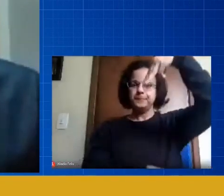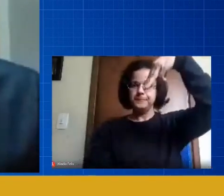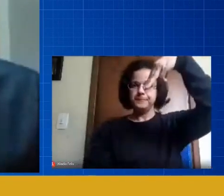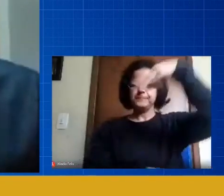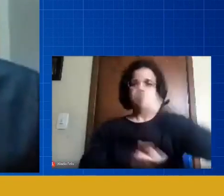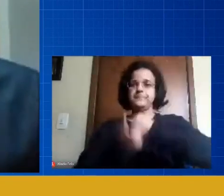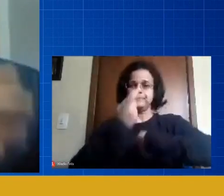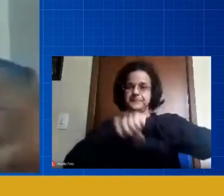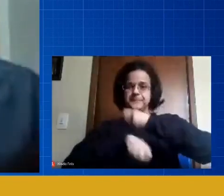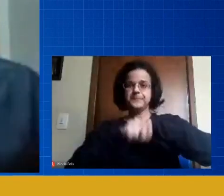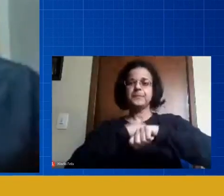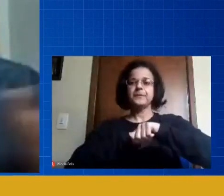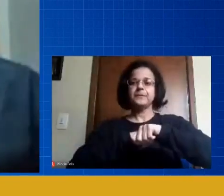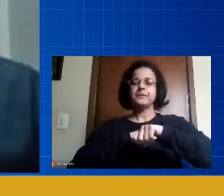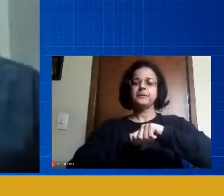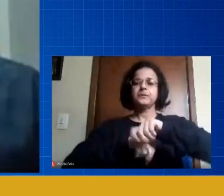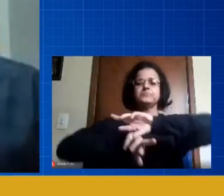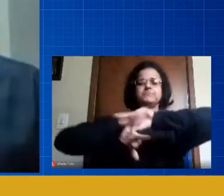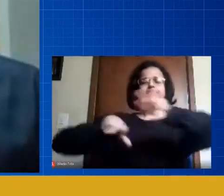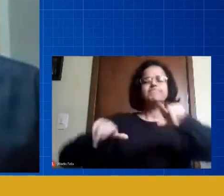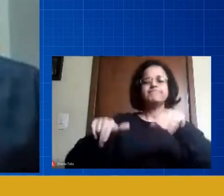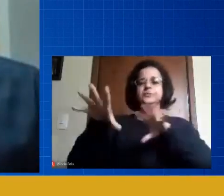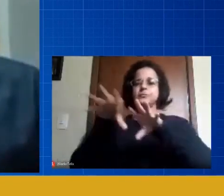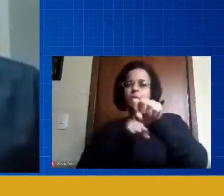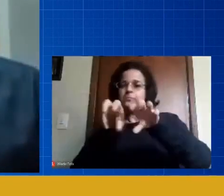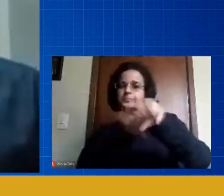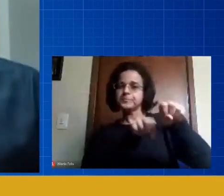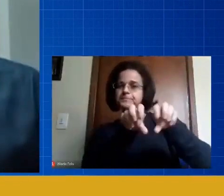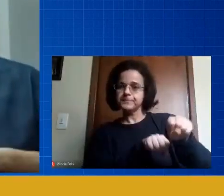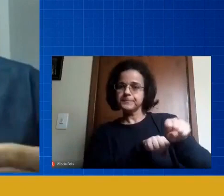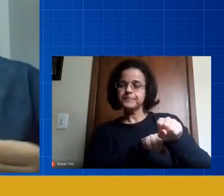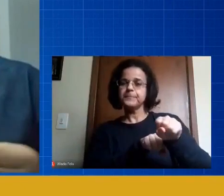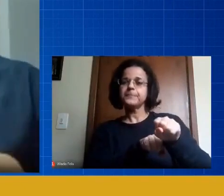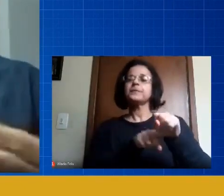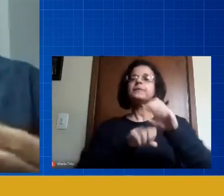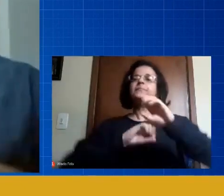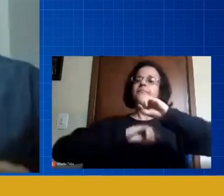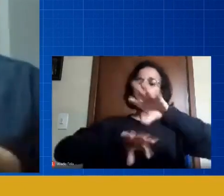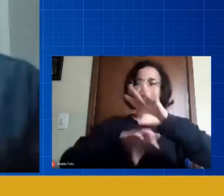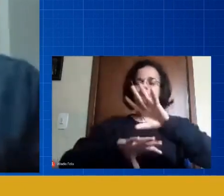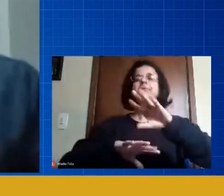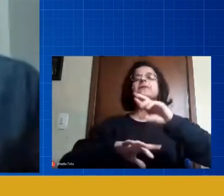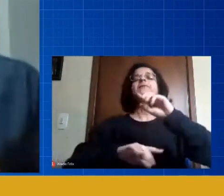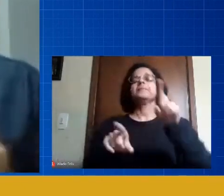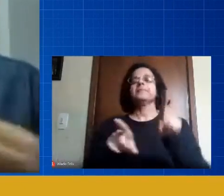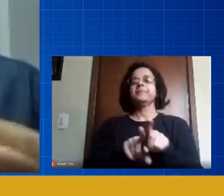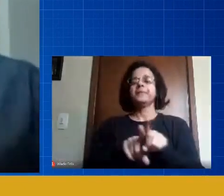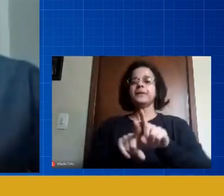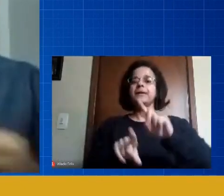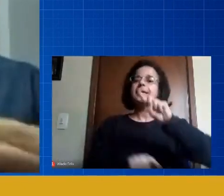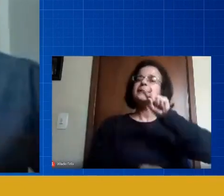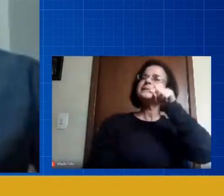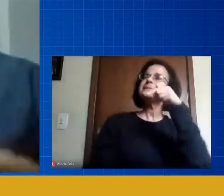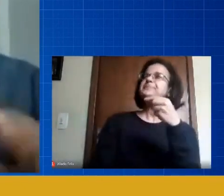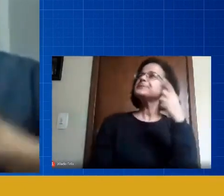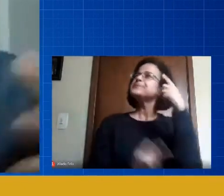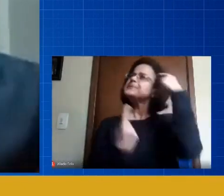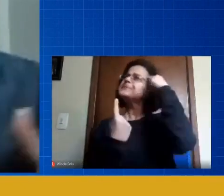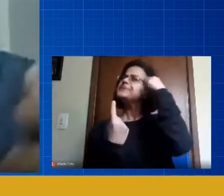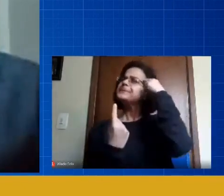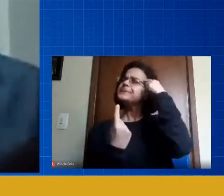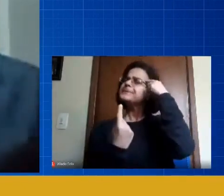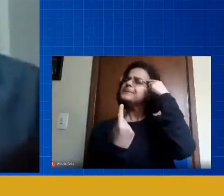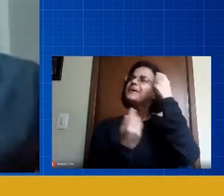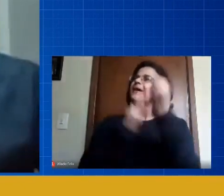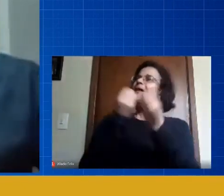administração, com várias formações na educação, e aí o mosquitinho mordeu e foi entrando,